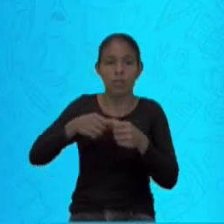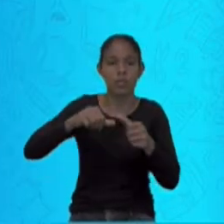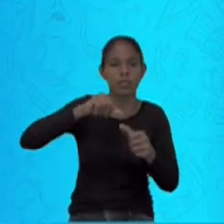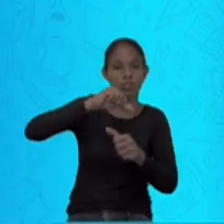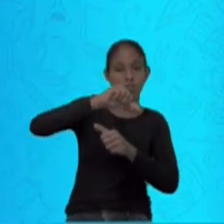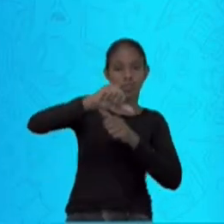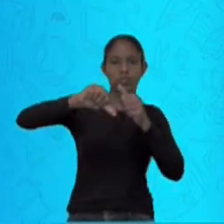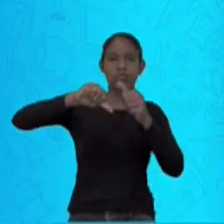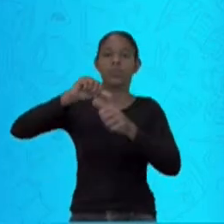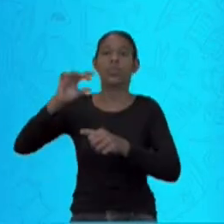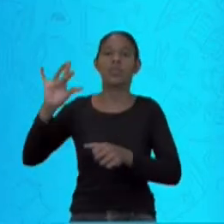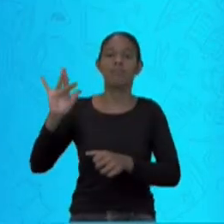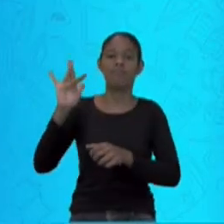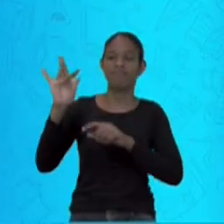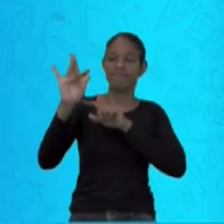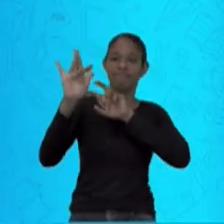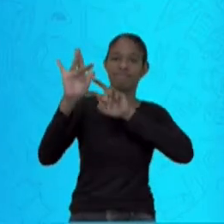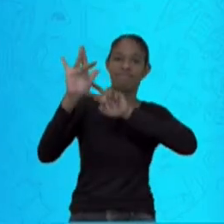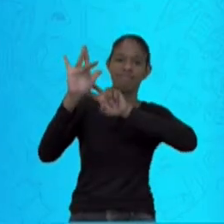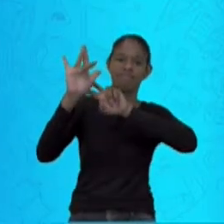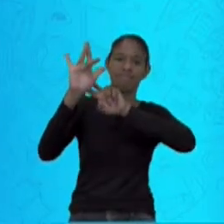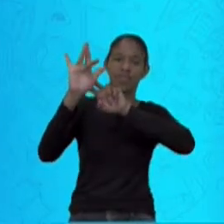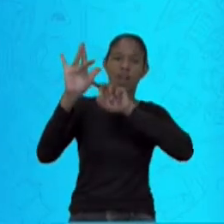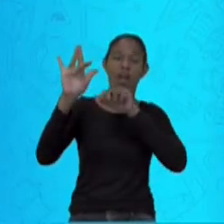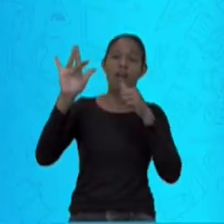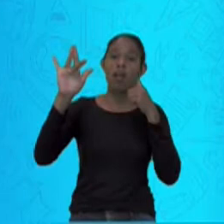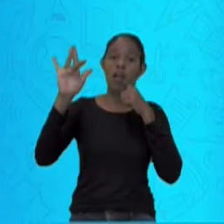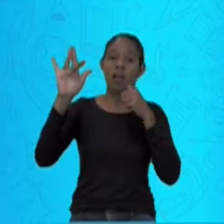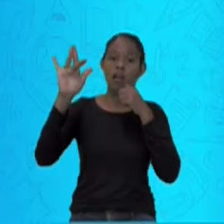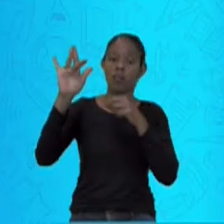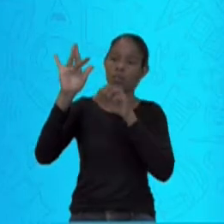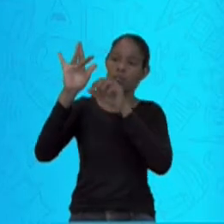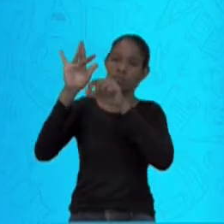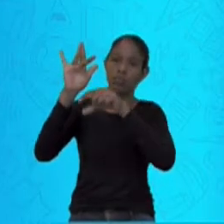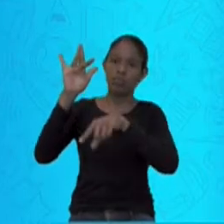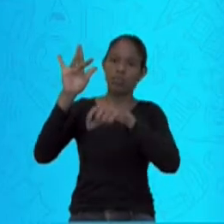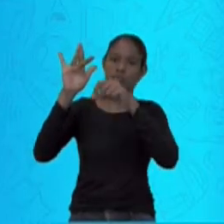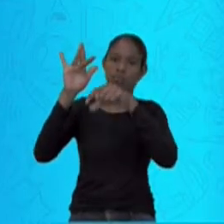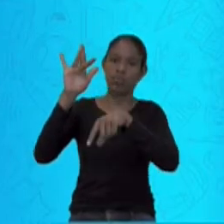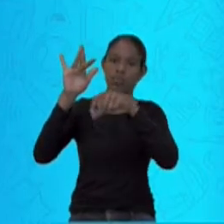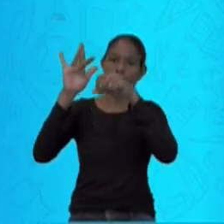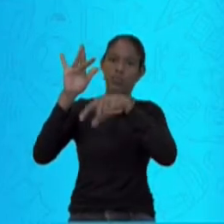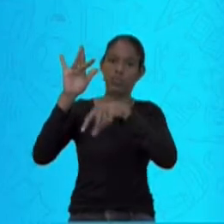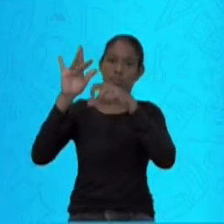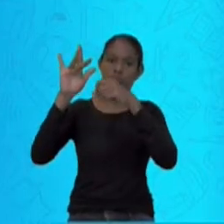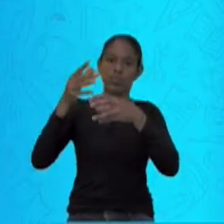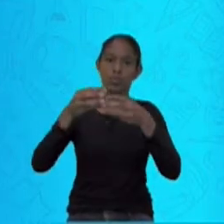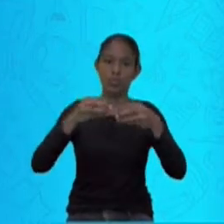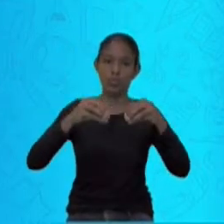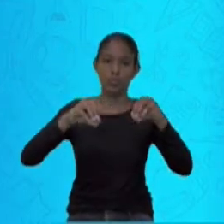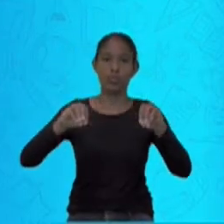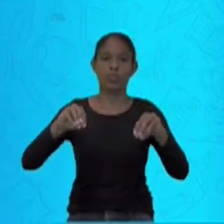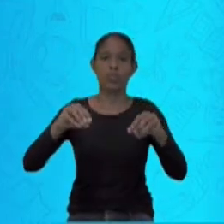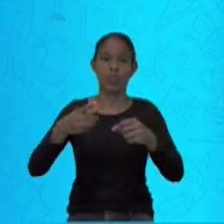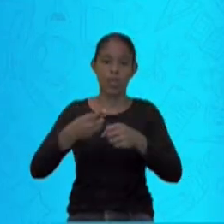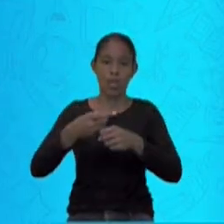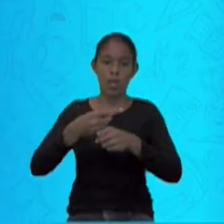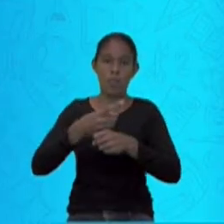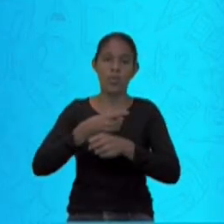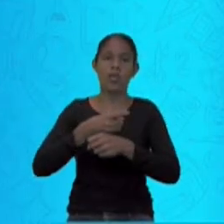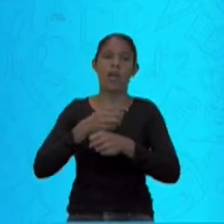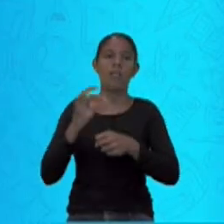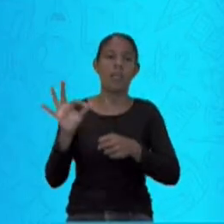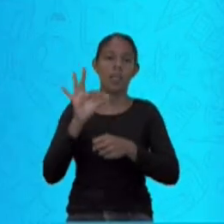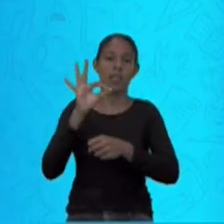chikungunya, zika, põe os ovos infectados, ou seja, quando se transforma em insetos, não haverá necessidade de picar uma pessoa